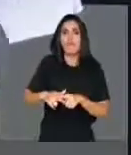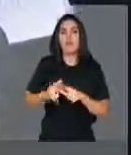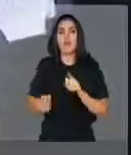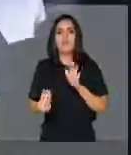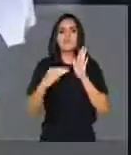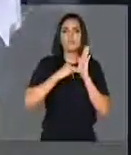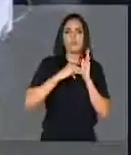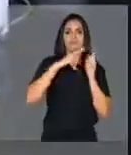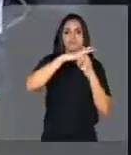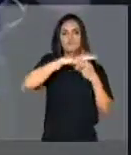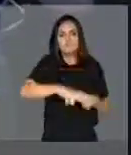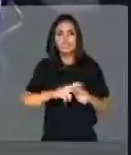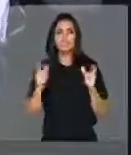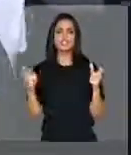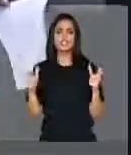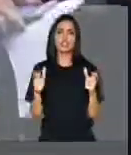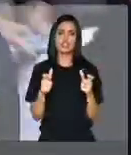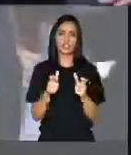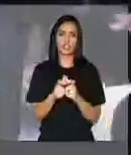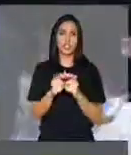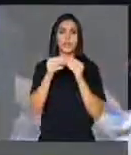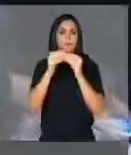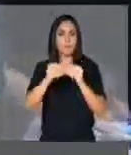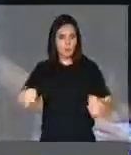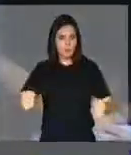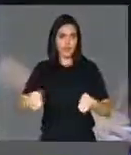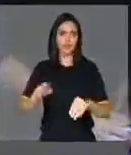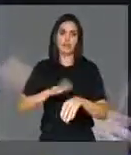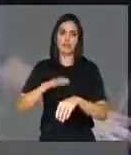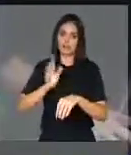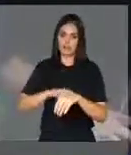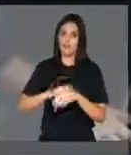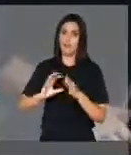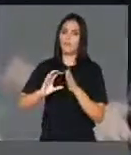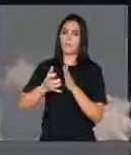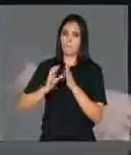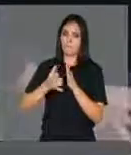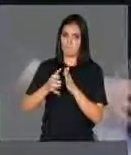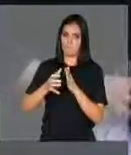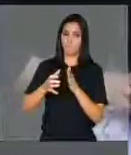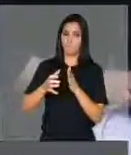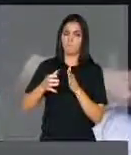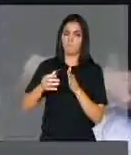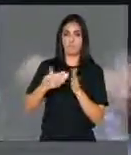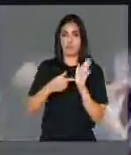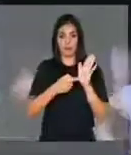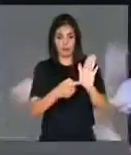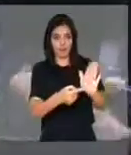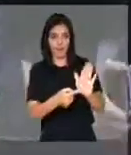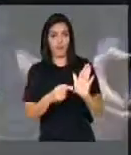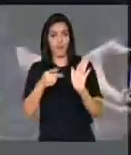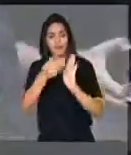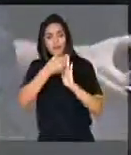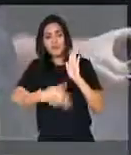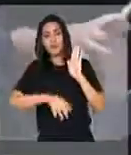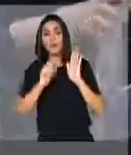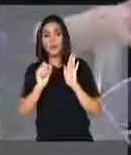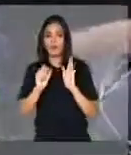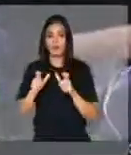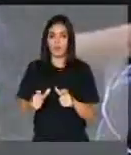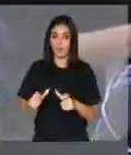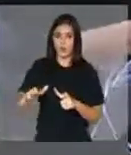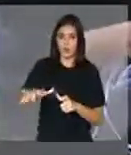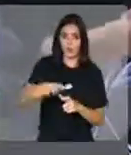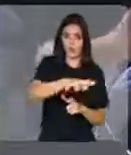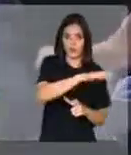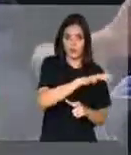que é uma emenda de diminuição de prejuízo que o nosso partido está apresentando, ela diz o seguinte, que os lugares